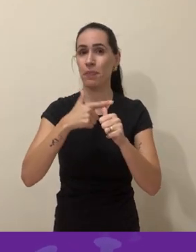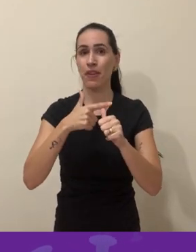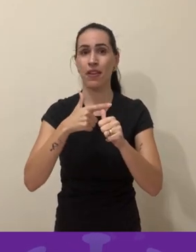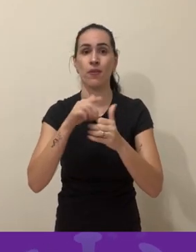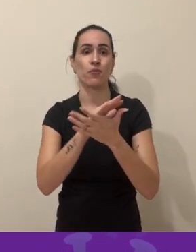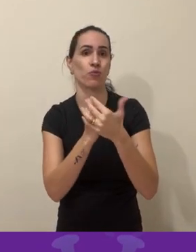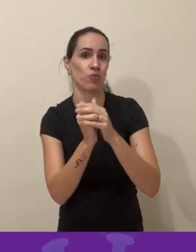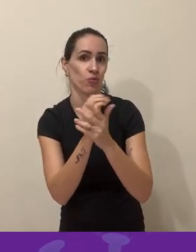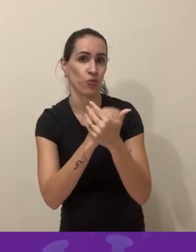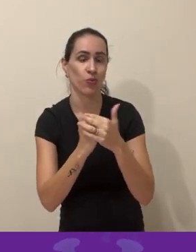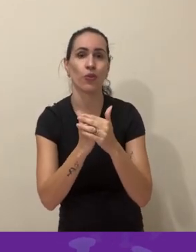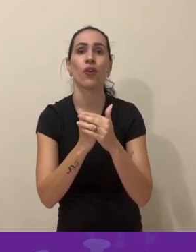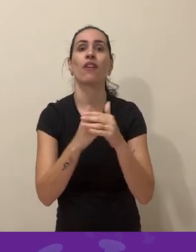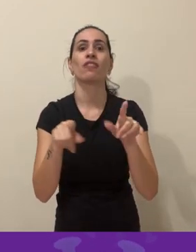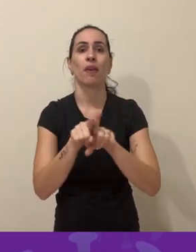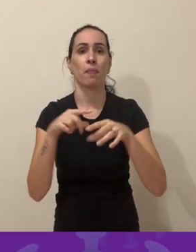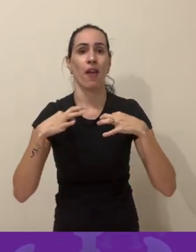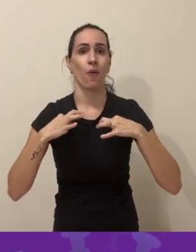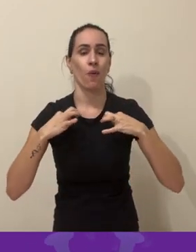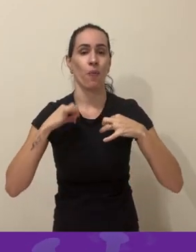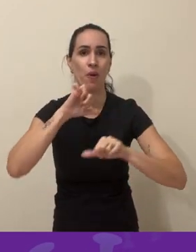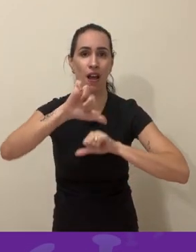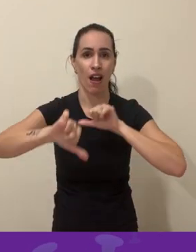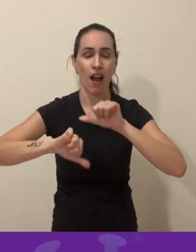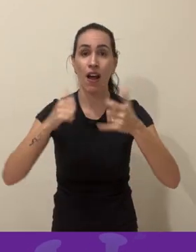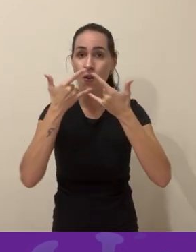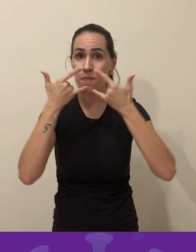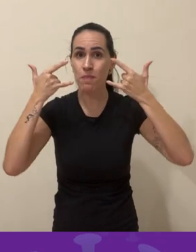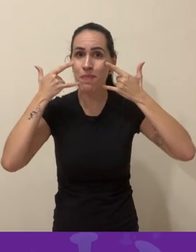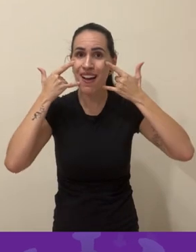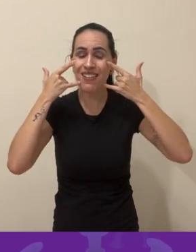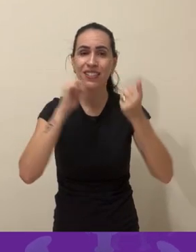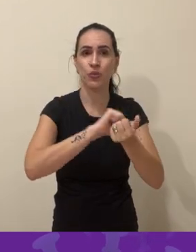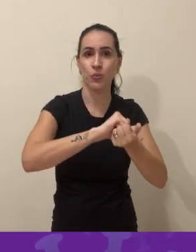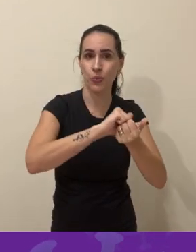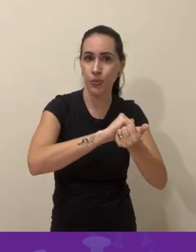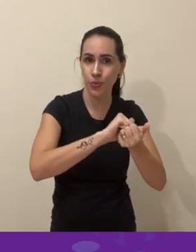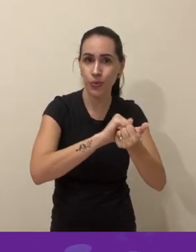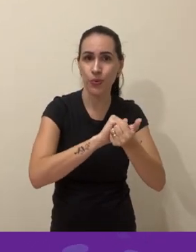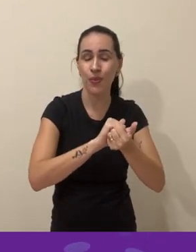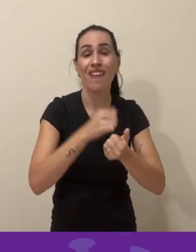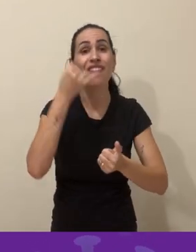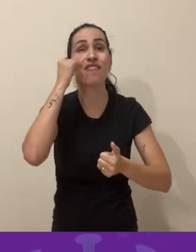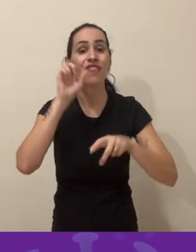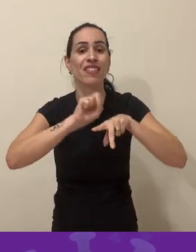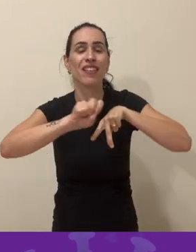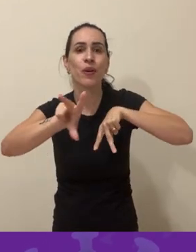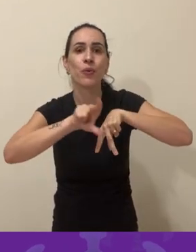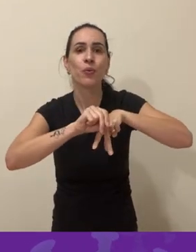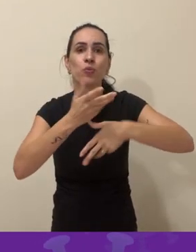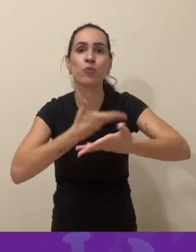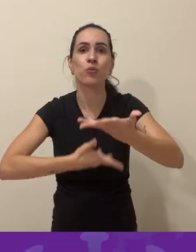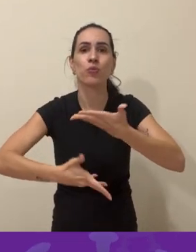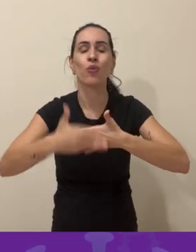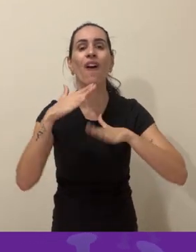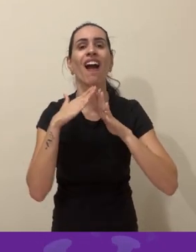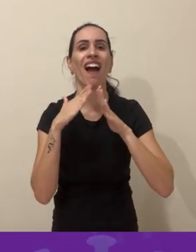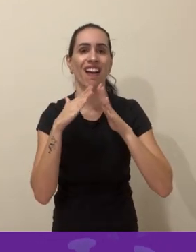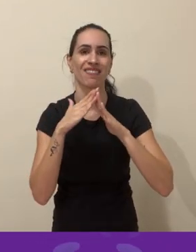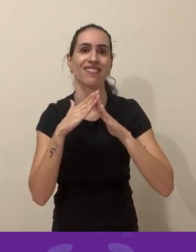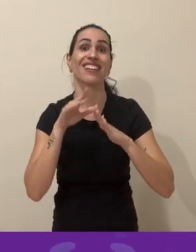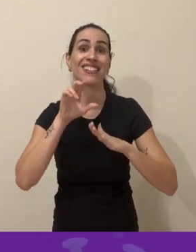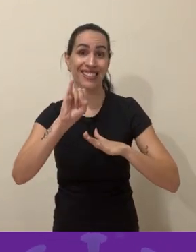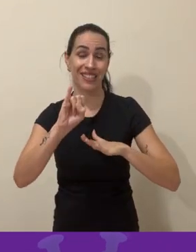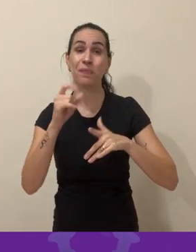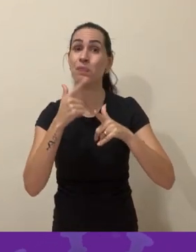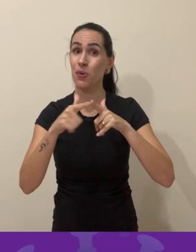roupa, colocar a máscara para lavar imediatamente, para não transmitir o vírus para as pessoas dentro de casa, caso ela venha